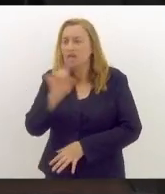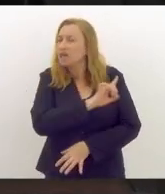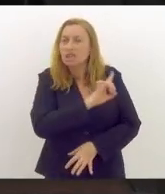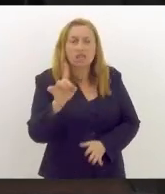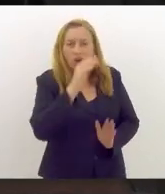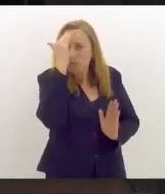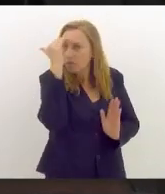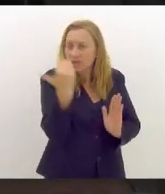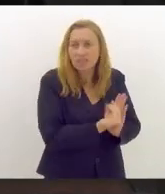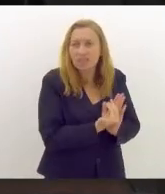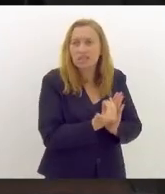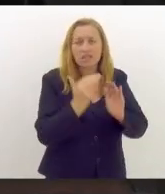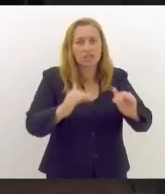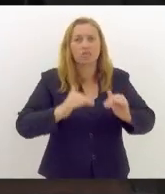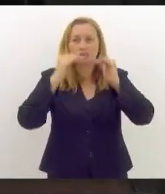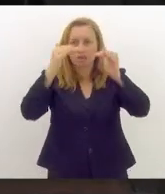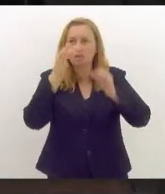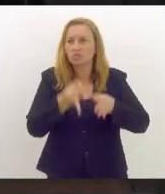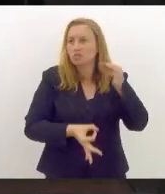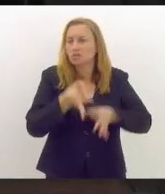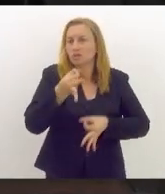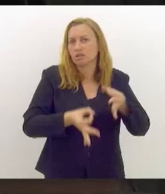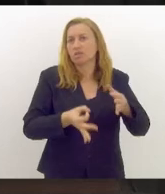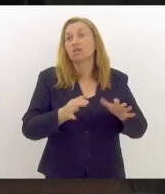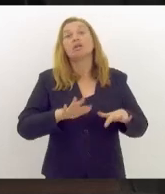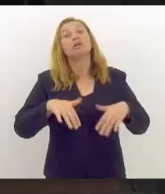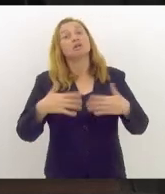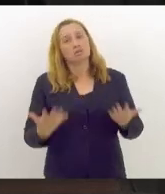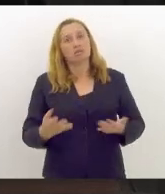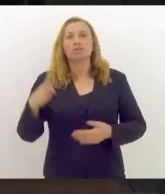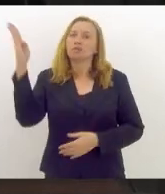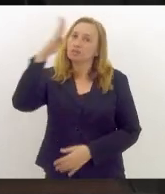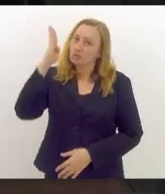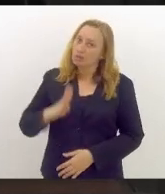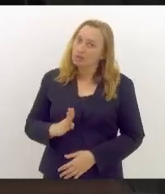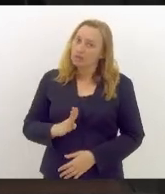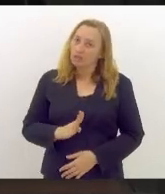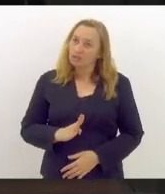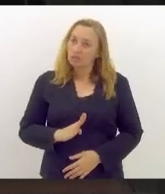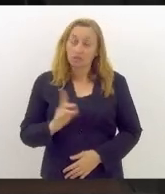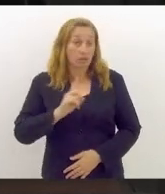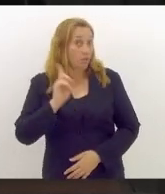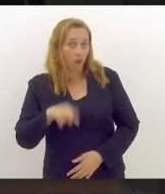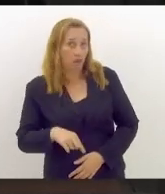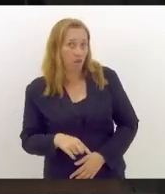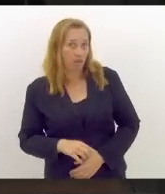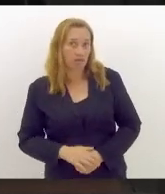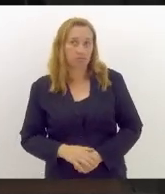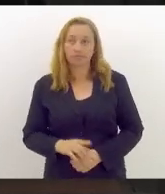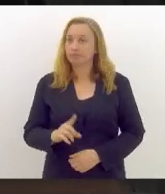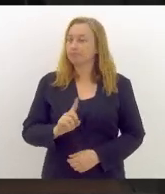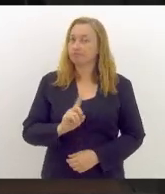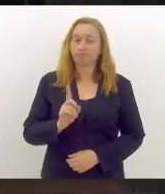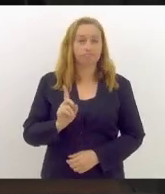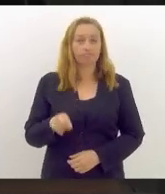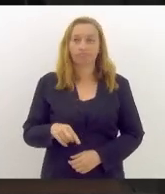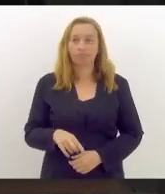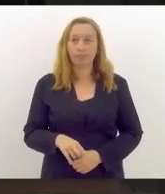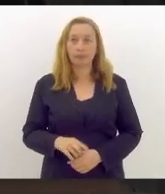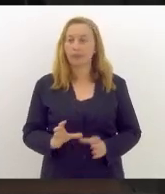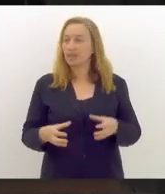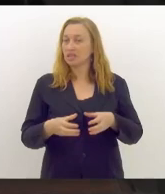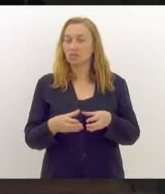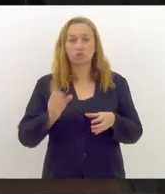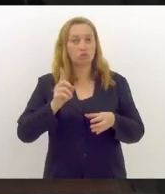cumprir a decisão do Supremo, então o Brasil não é assim, não será assim, essa turma